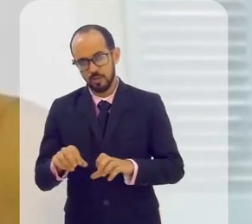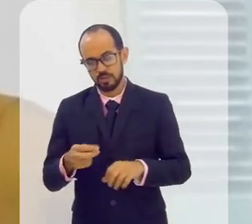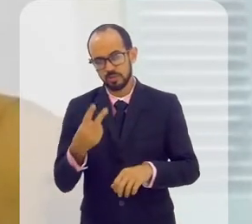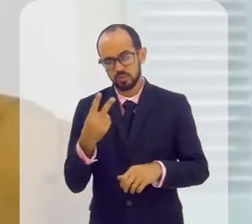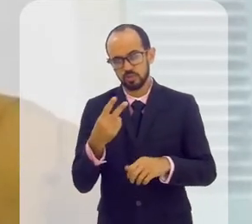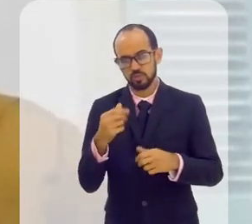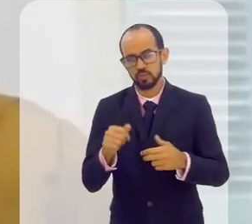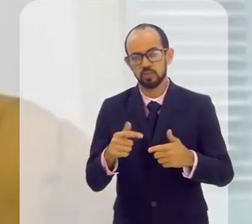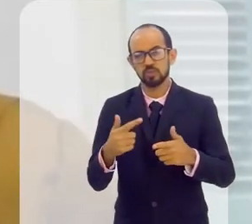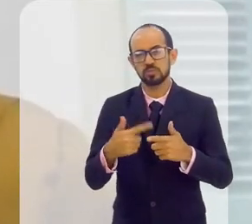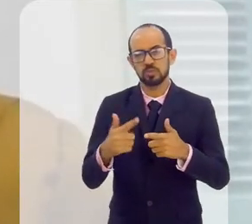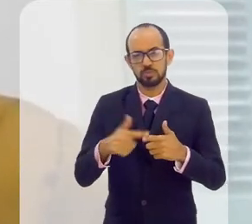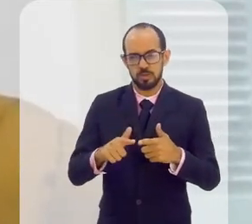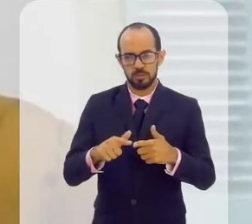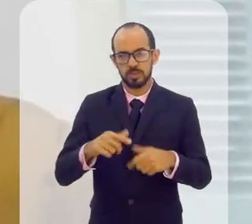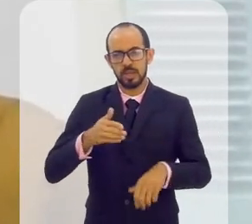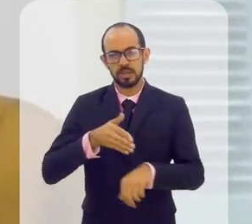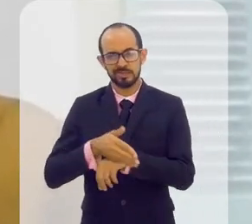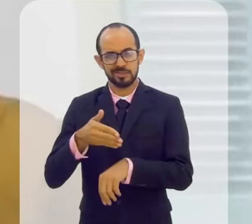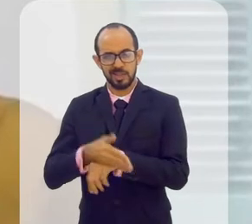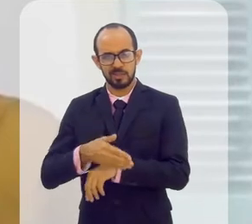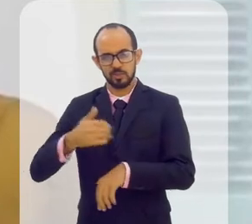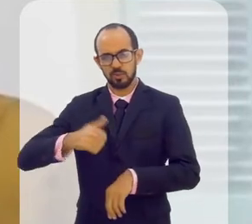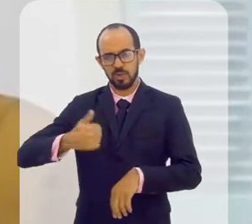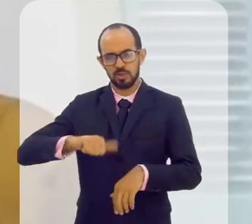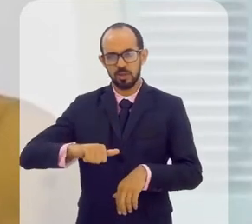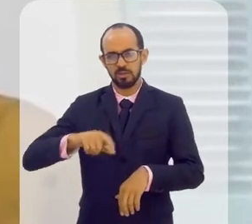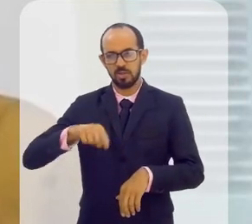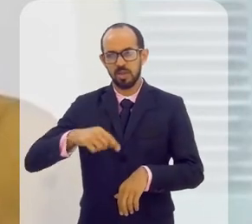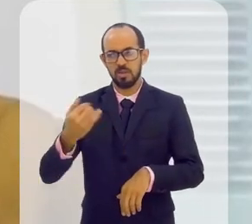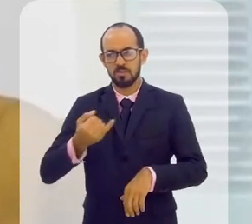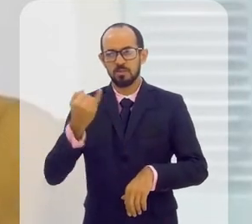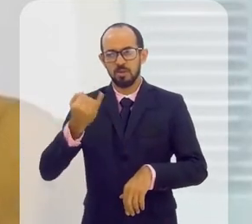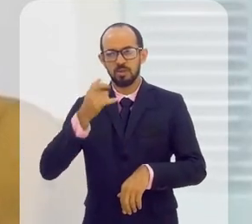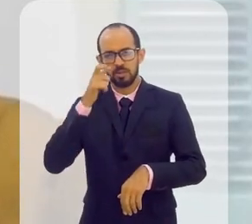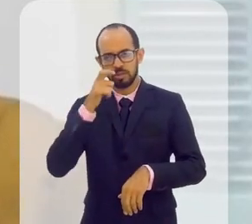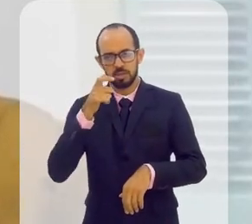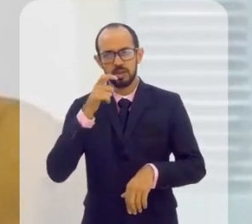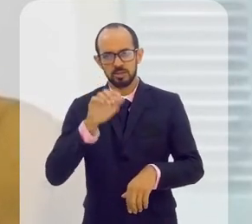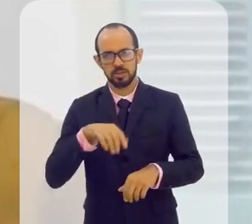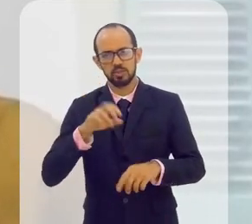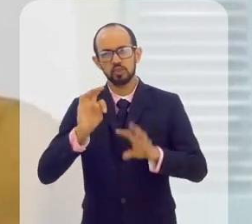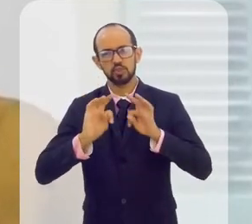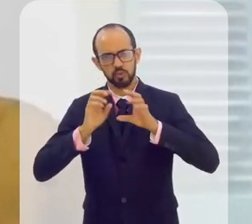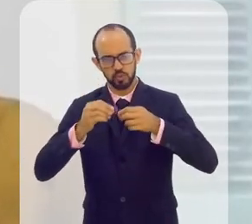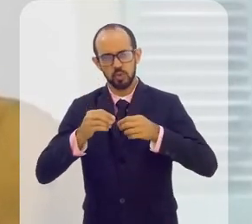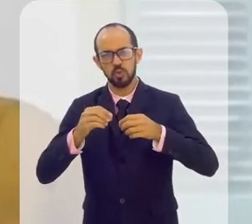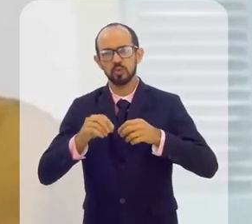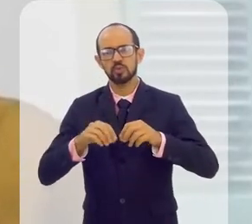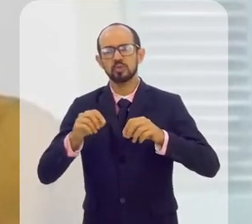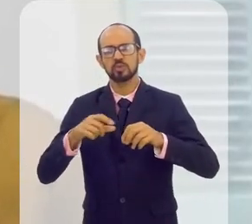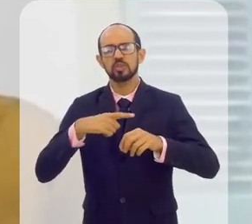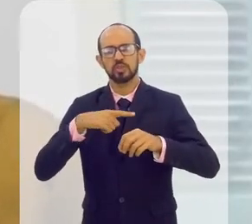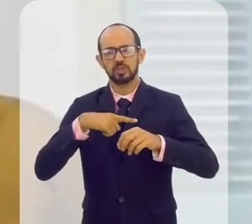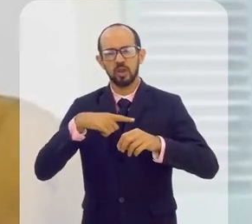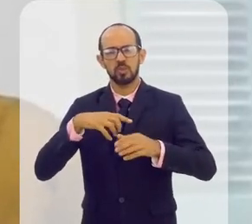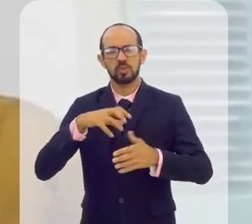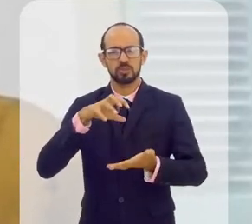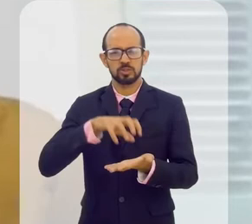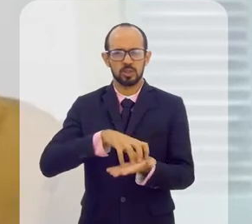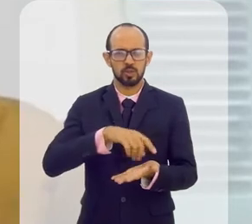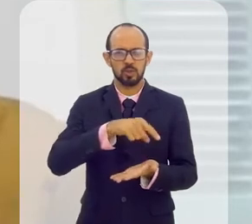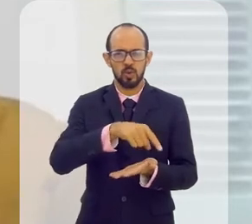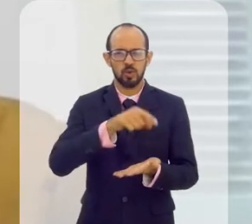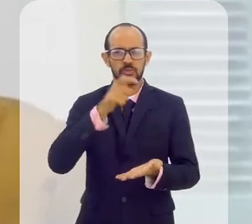educação, essas duas questões, né? Acesso e qualidade seriam duas pautas muito interessantes que eu acho que todo mundo que está